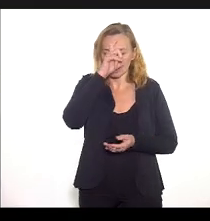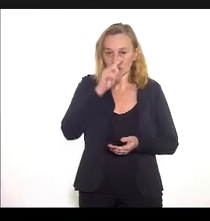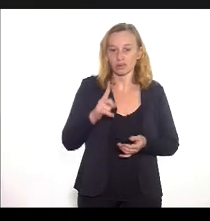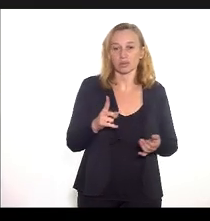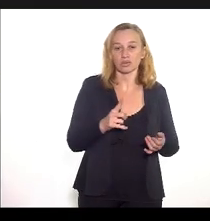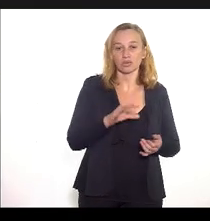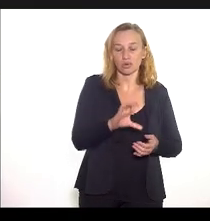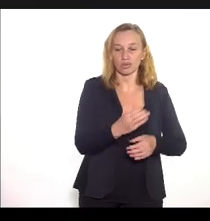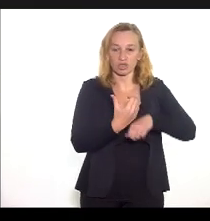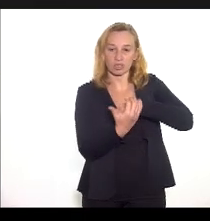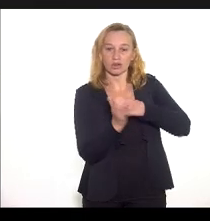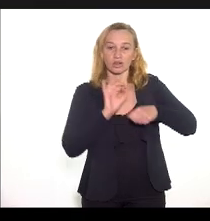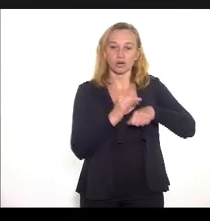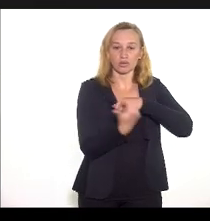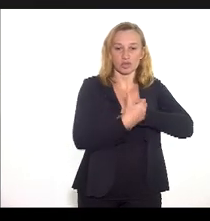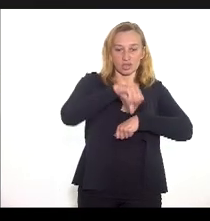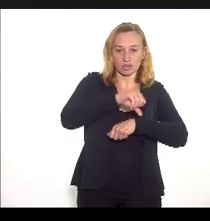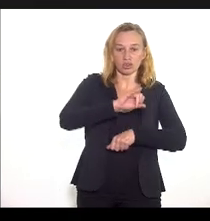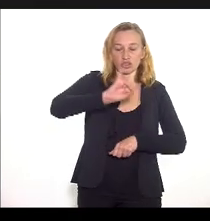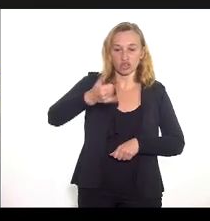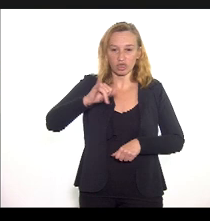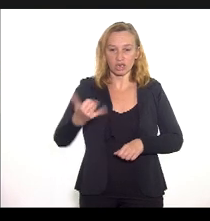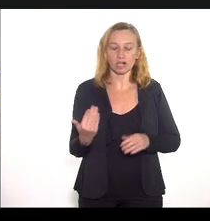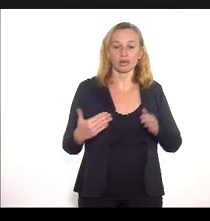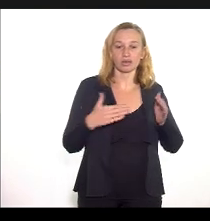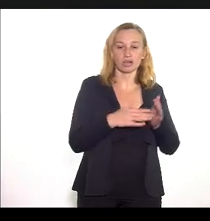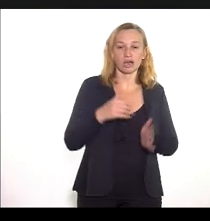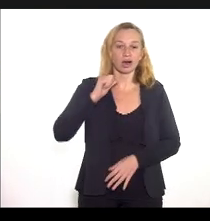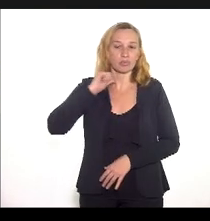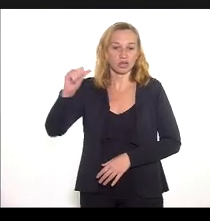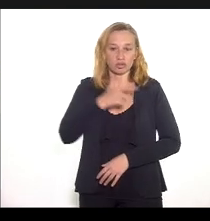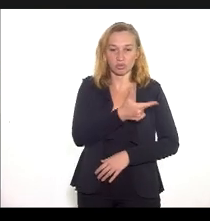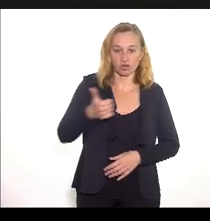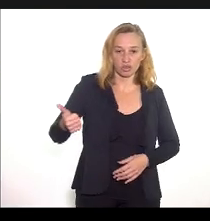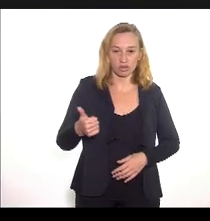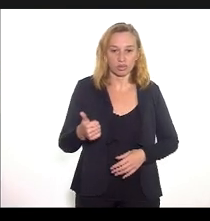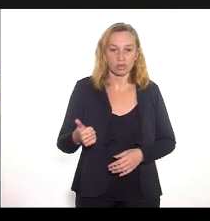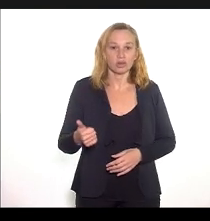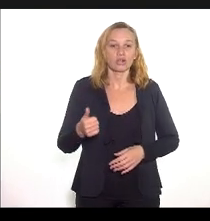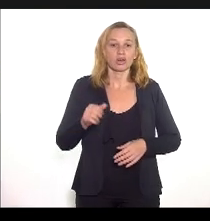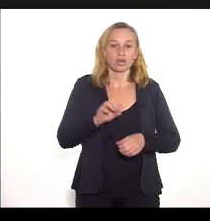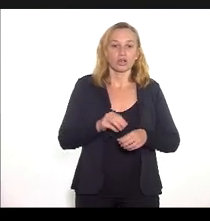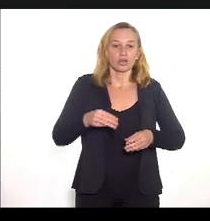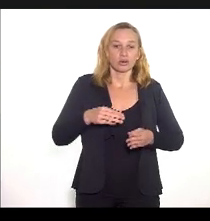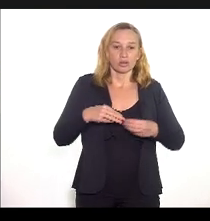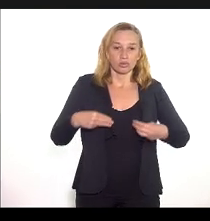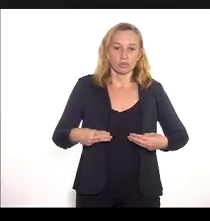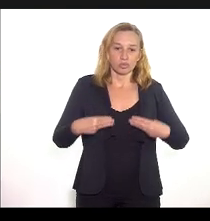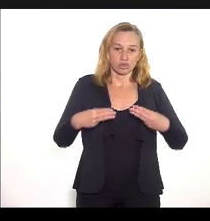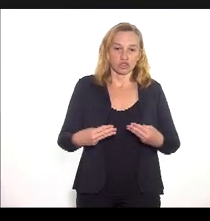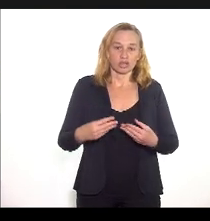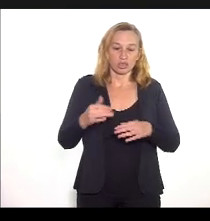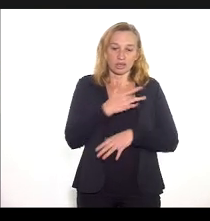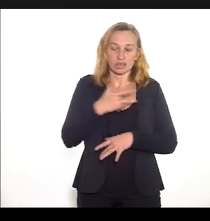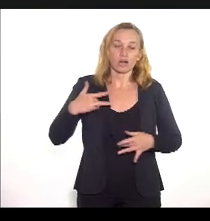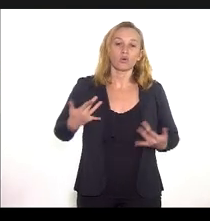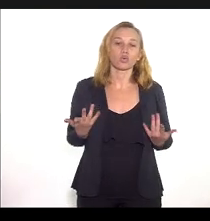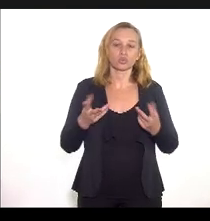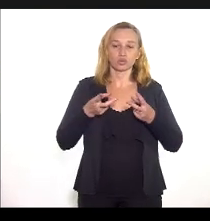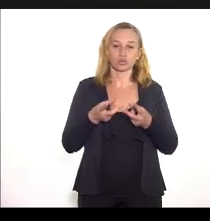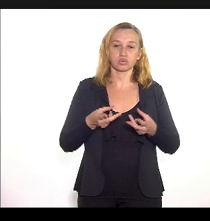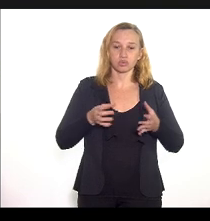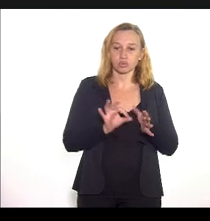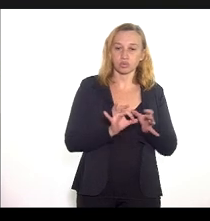entre janeiro e abril de 2021 pelo Ministério da Saúde com base nas portarias de autorização